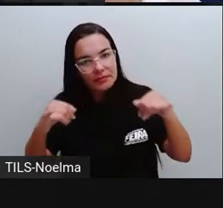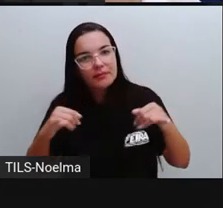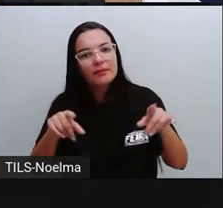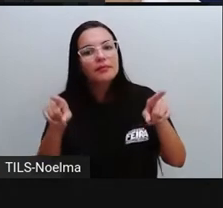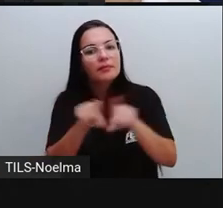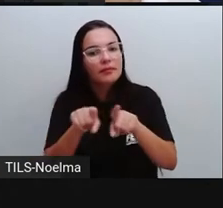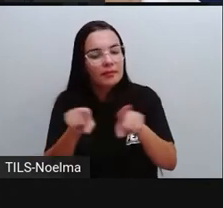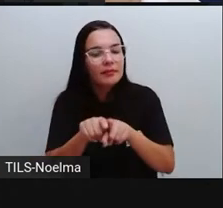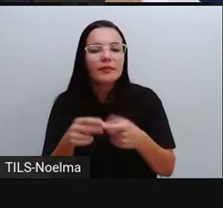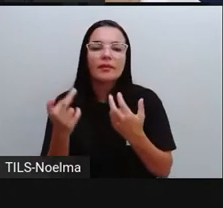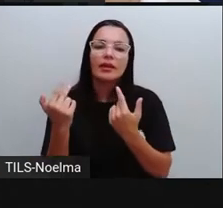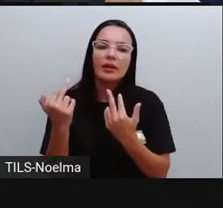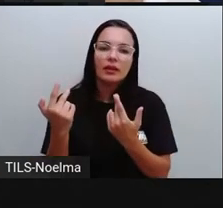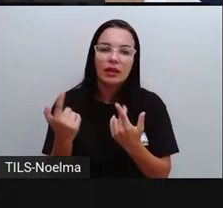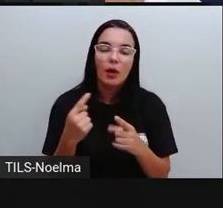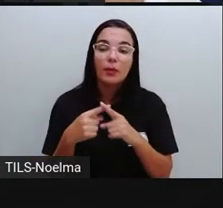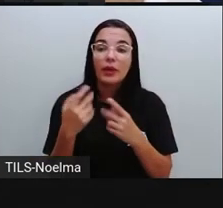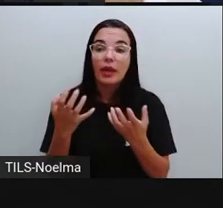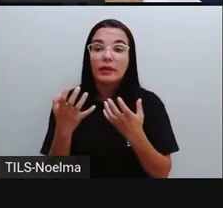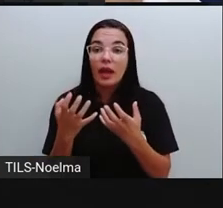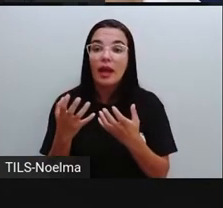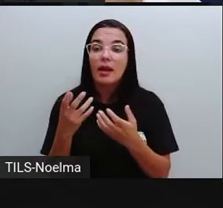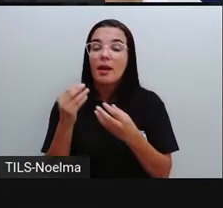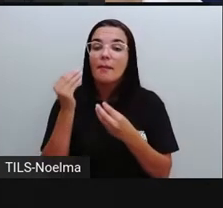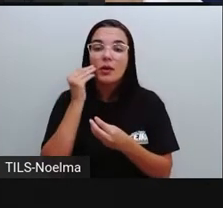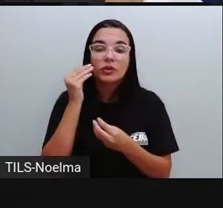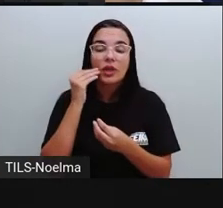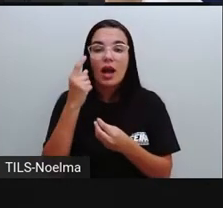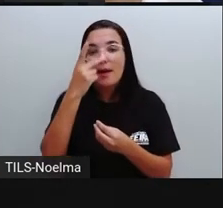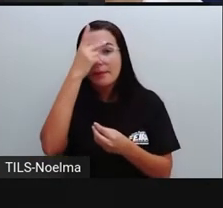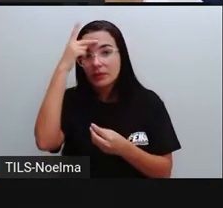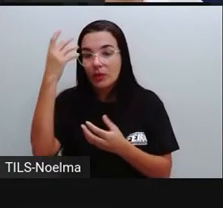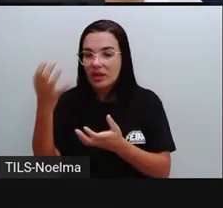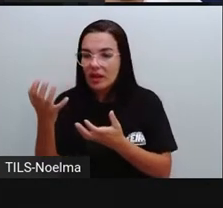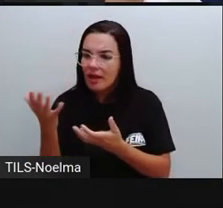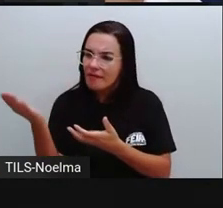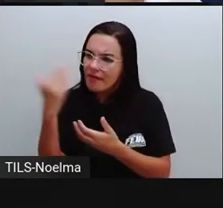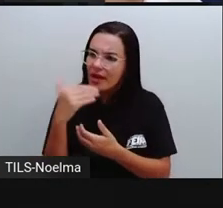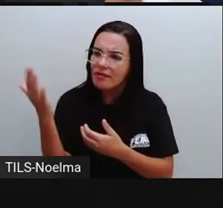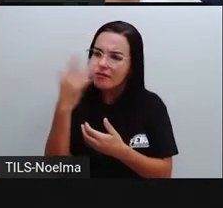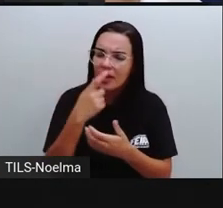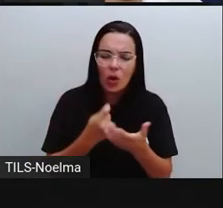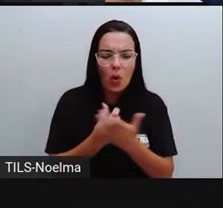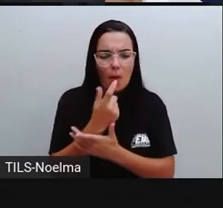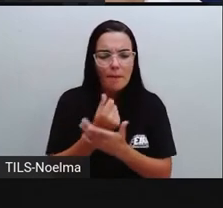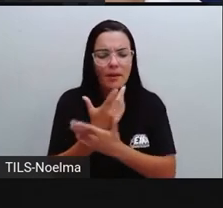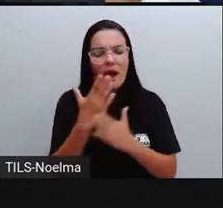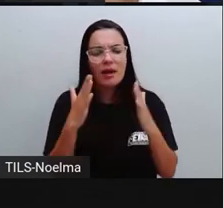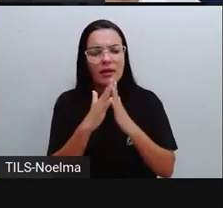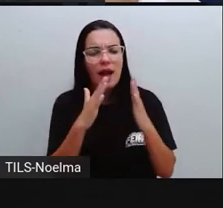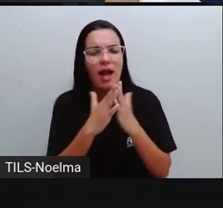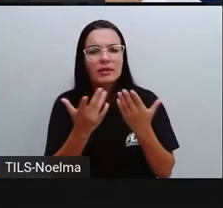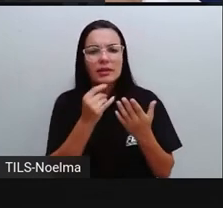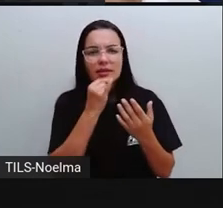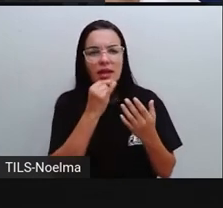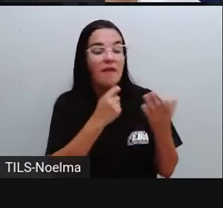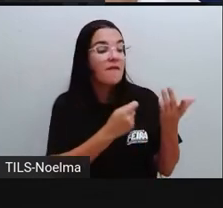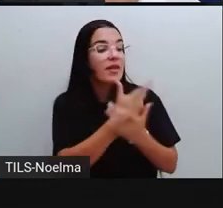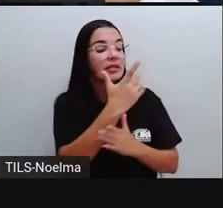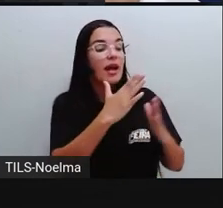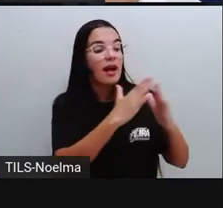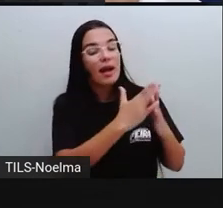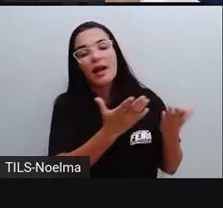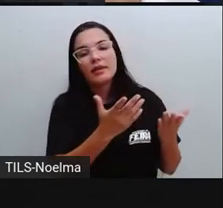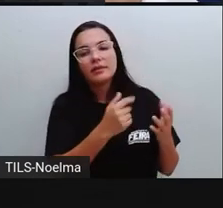Ele tá ali tentando convencer alguém a comprar a casa que tá vendo. Vende-se esta casa. Comprar o